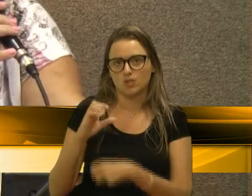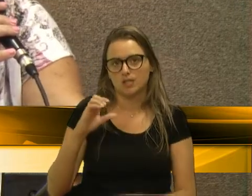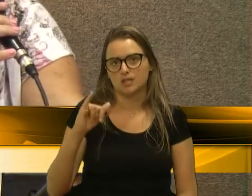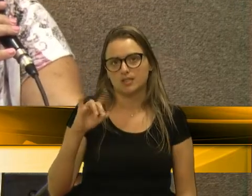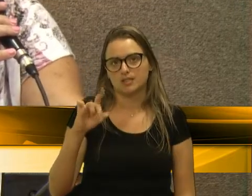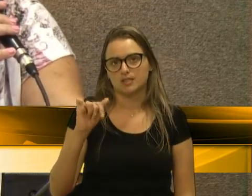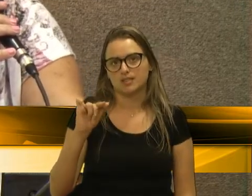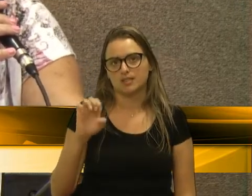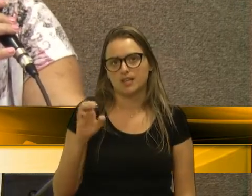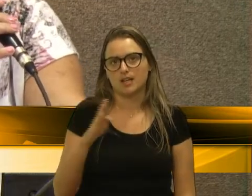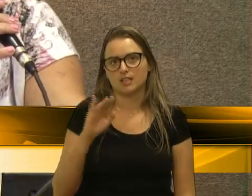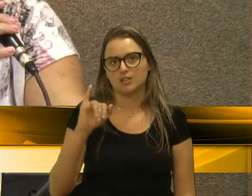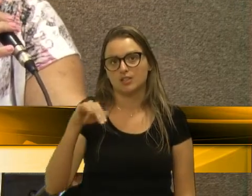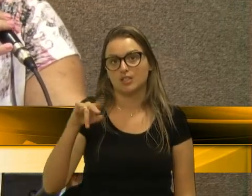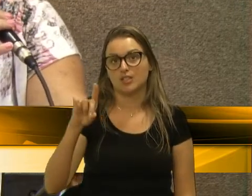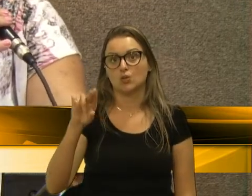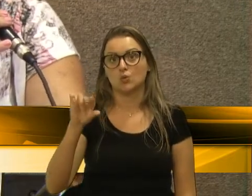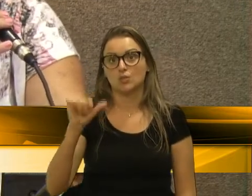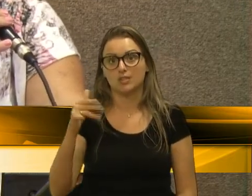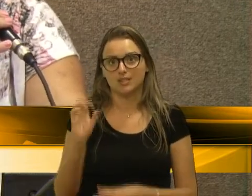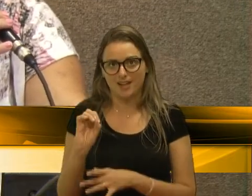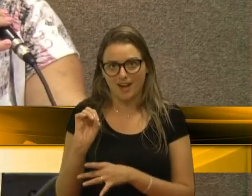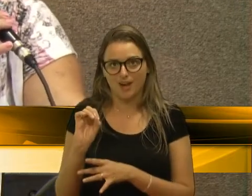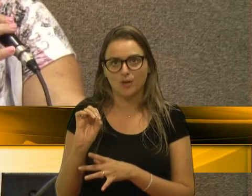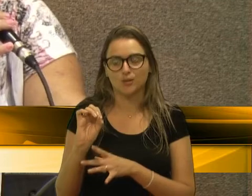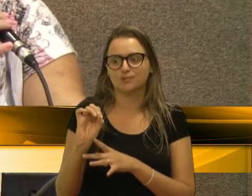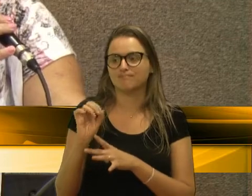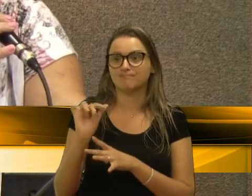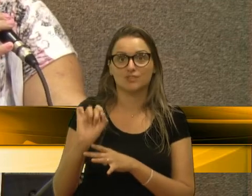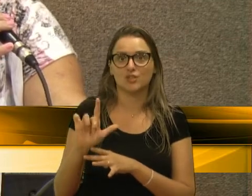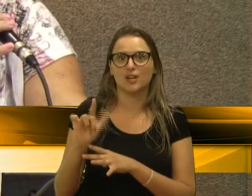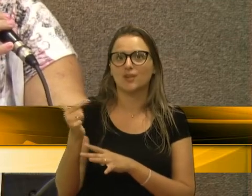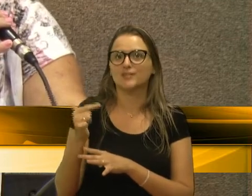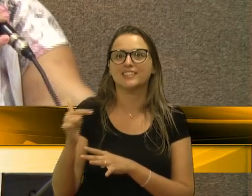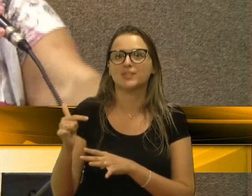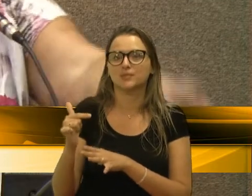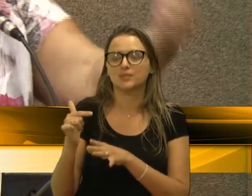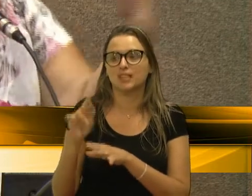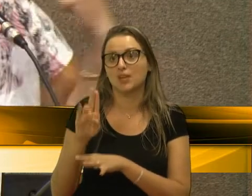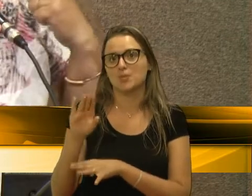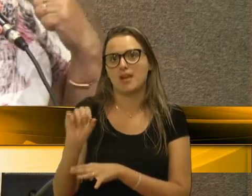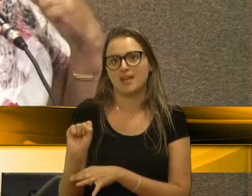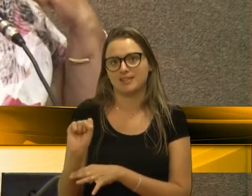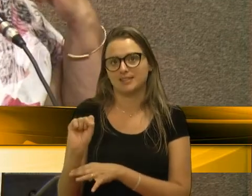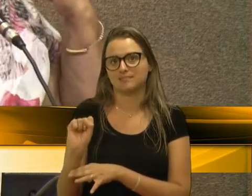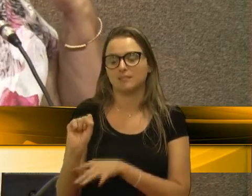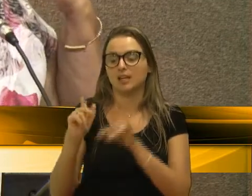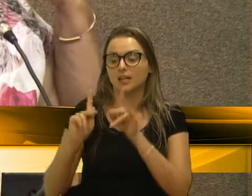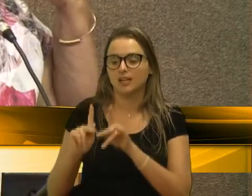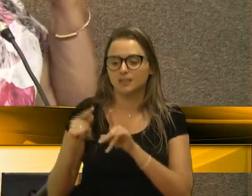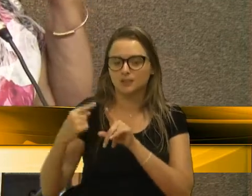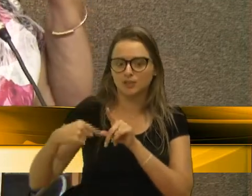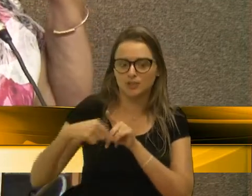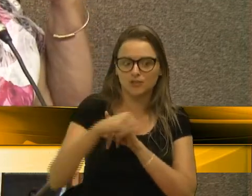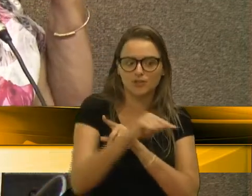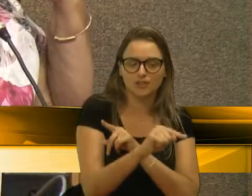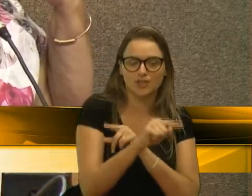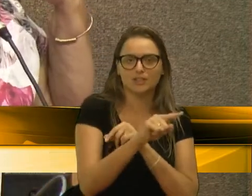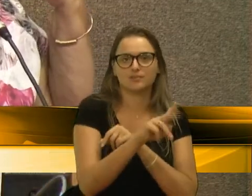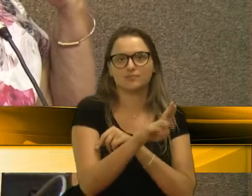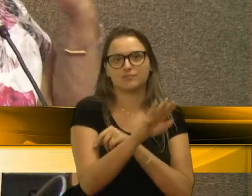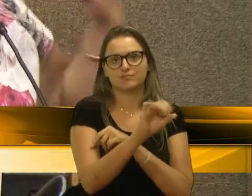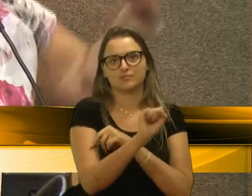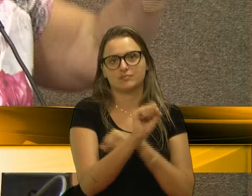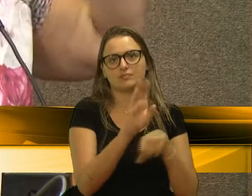unidade básica. O pessoal tem que atravessar a Rota do Sol para vir até a UBS do